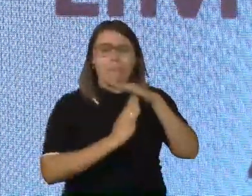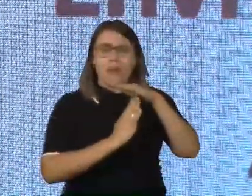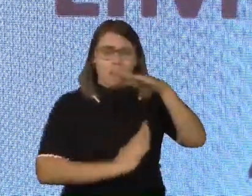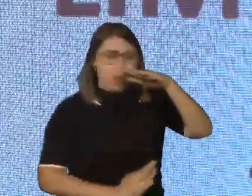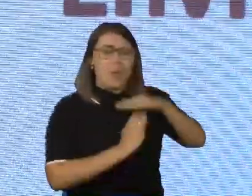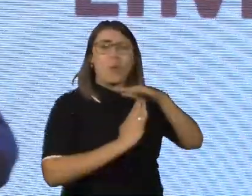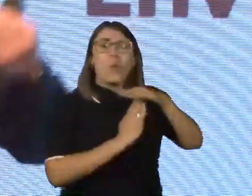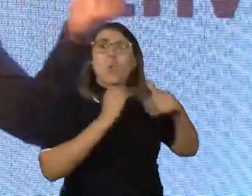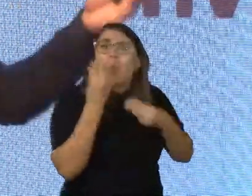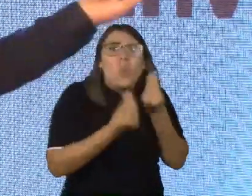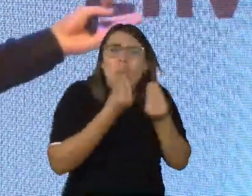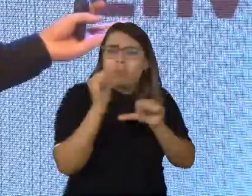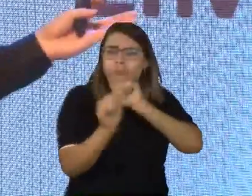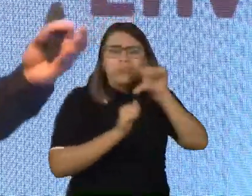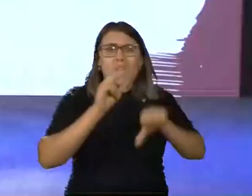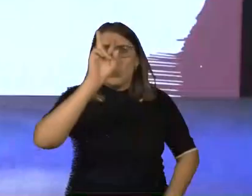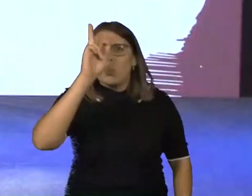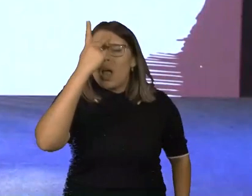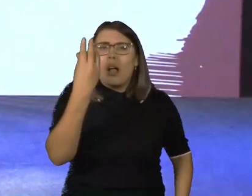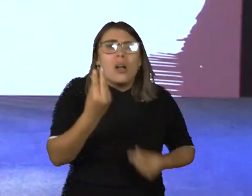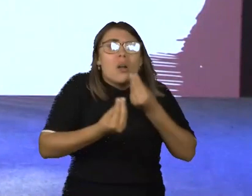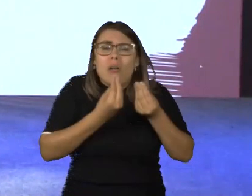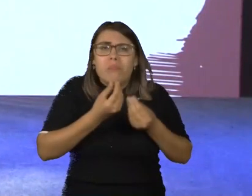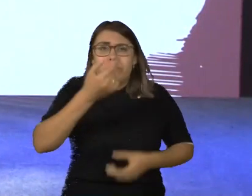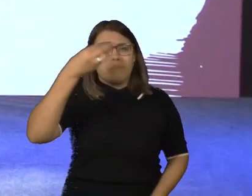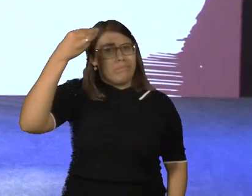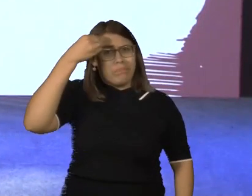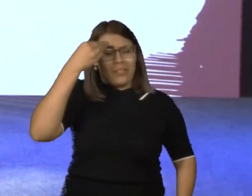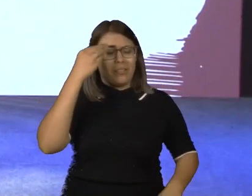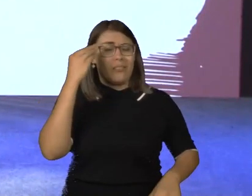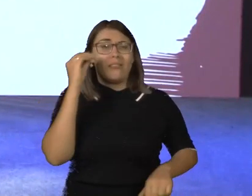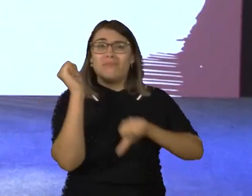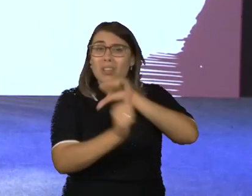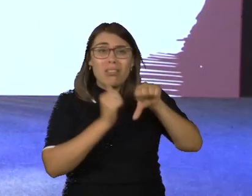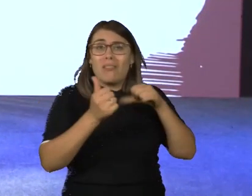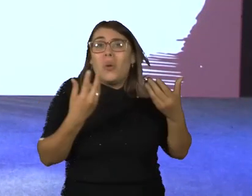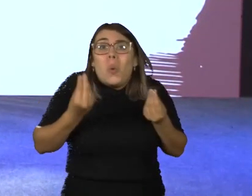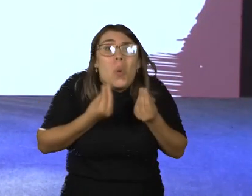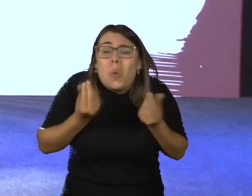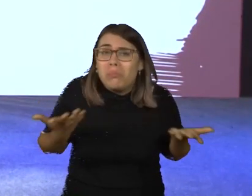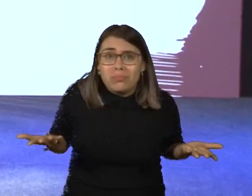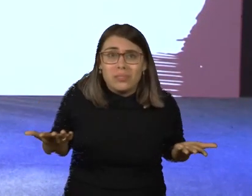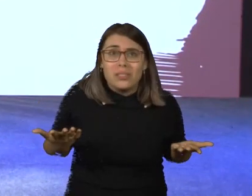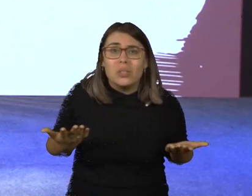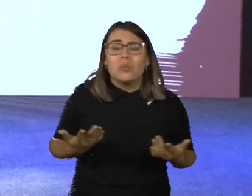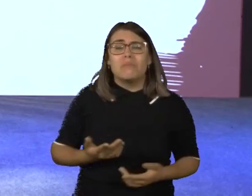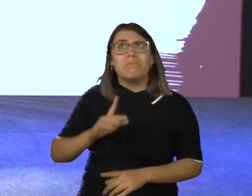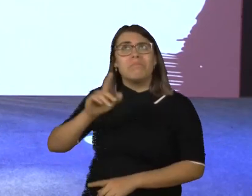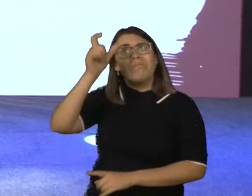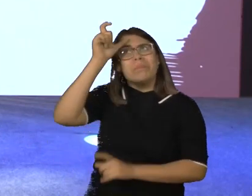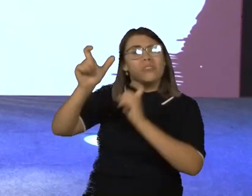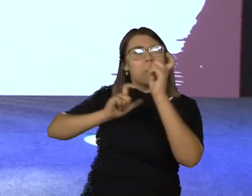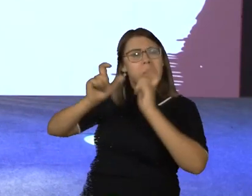uma mente diversa? Como é que eu transformo meus limites em autonomia, em empoderamento, em coisas positivas?